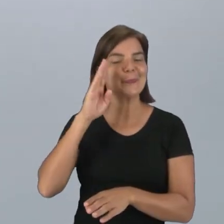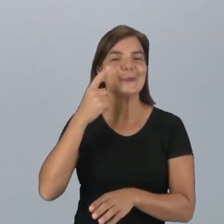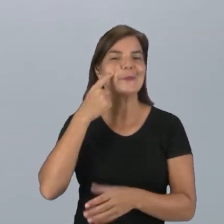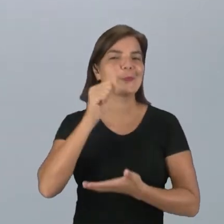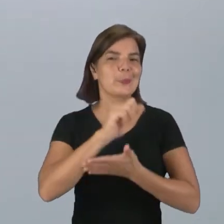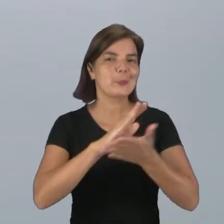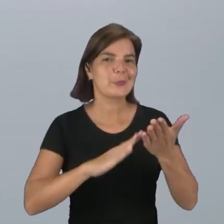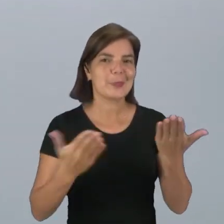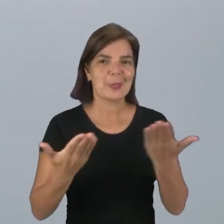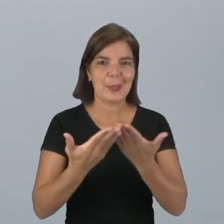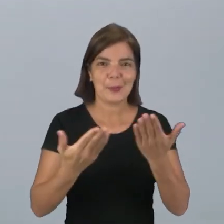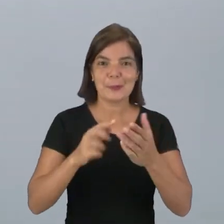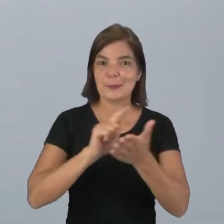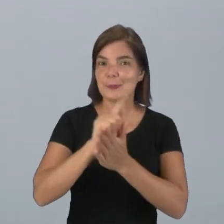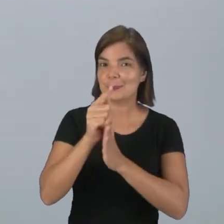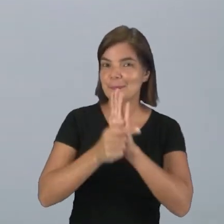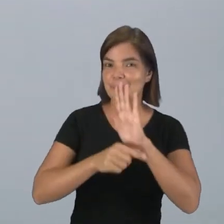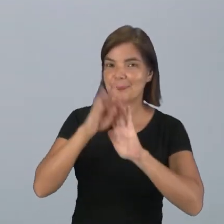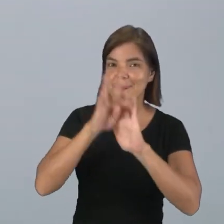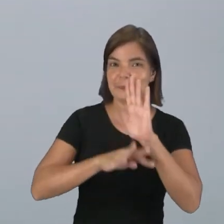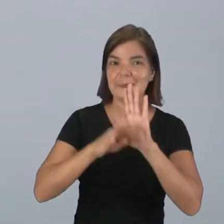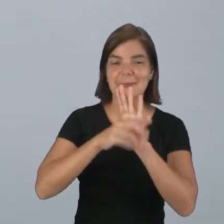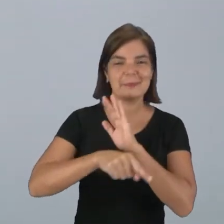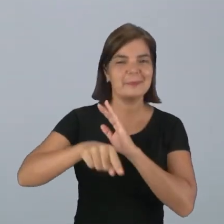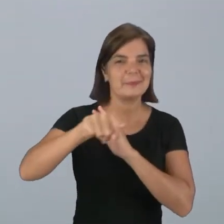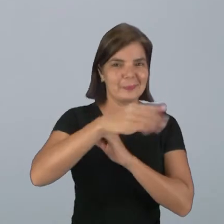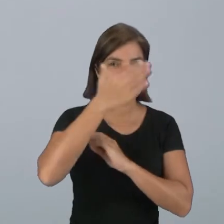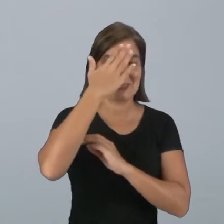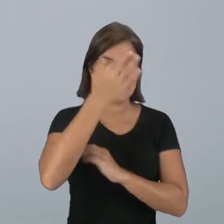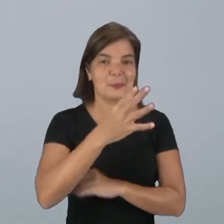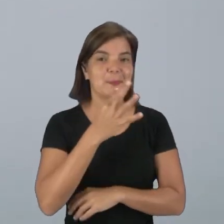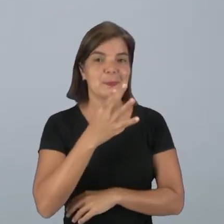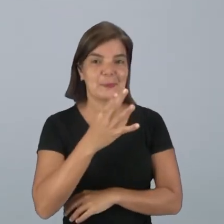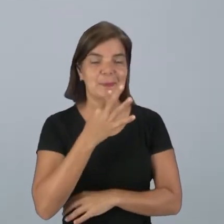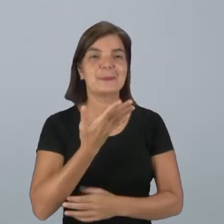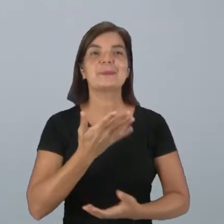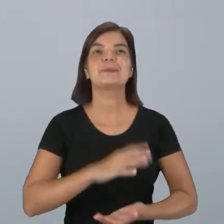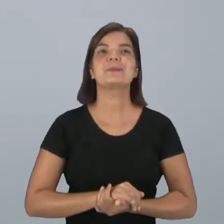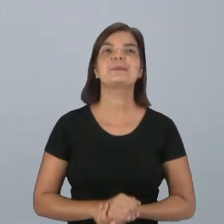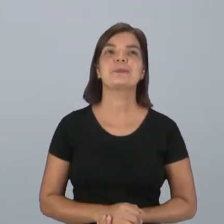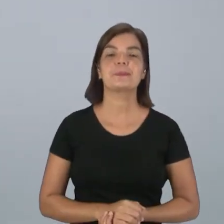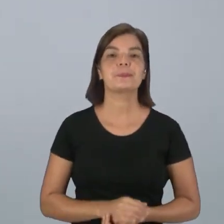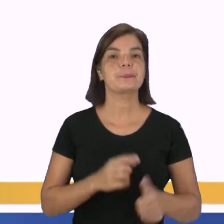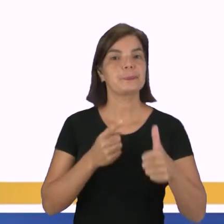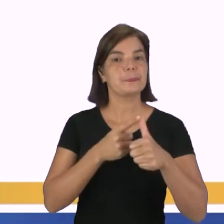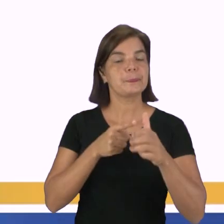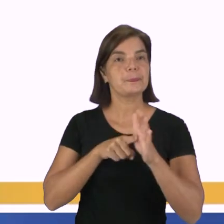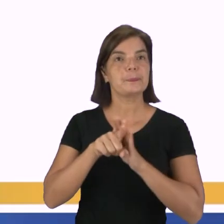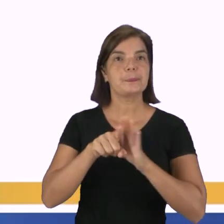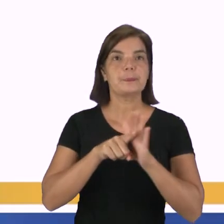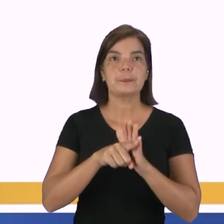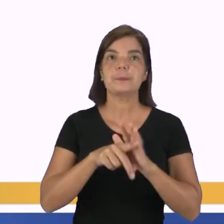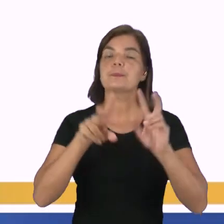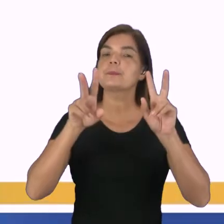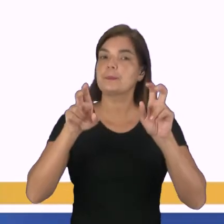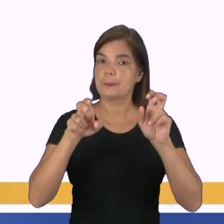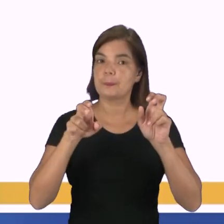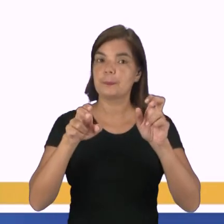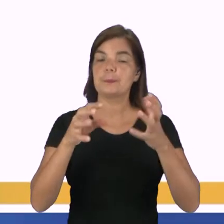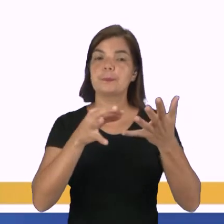do debate. Vamos exercitar sobre esse gênero textual, se você sabe reconhecê-lo? Questão número 1. Sobre